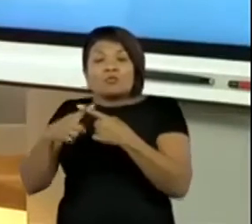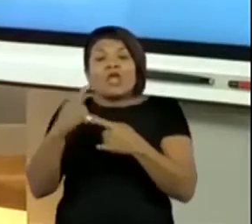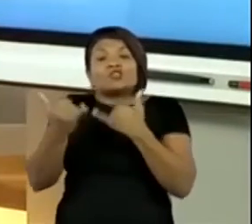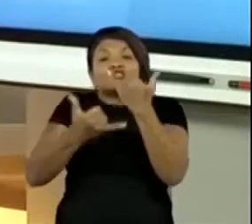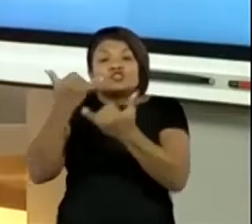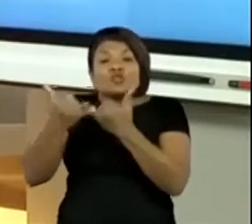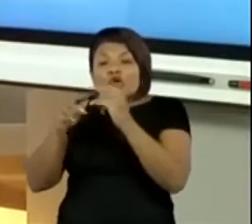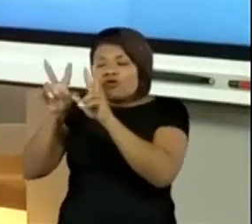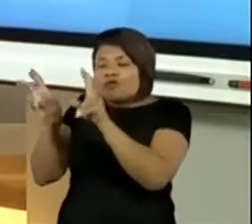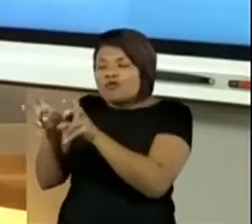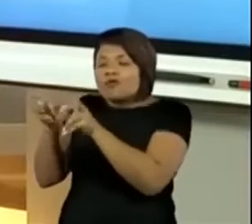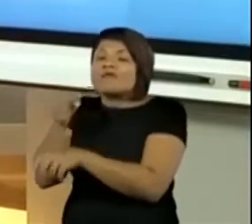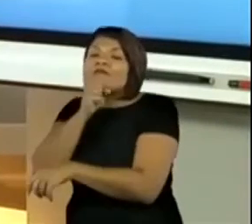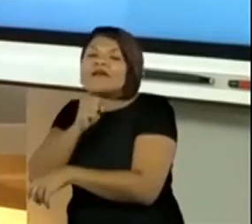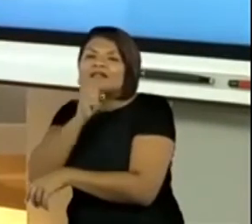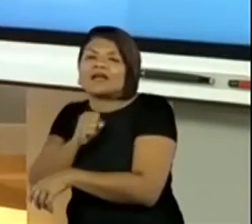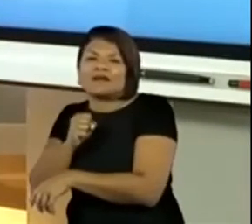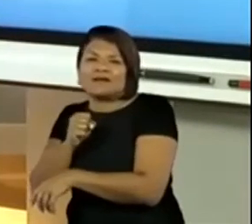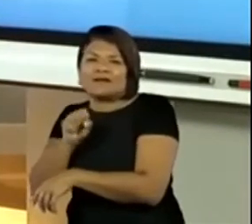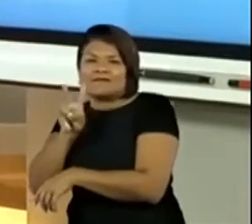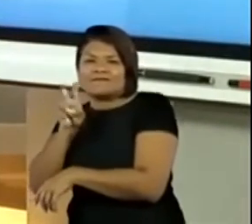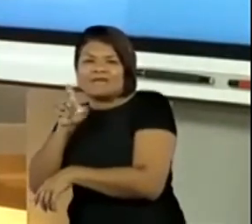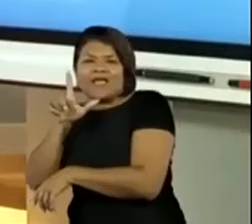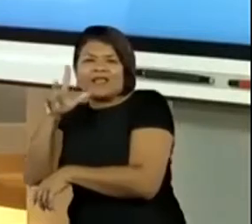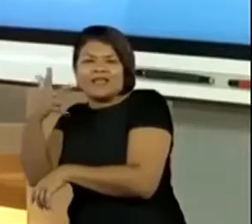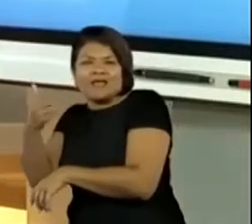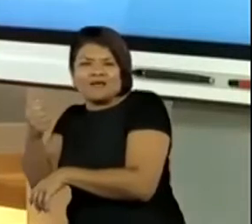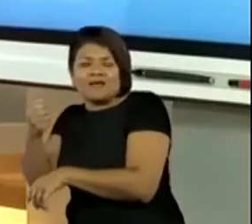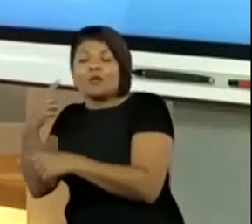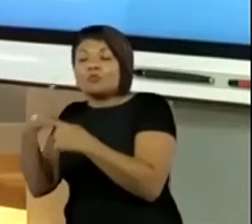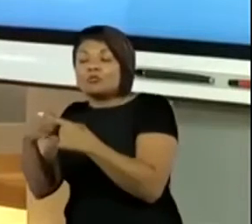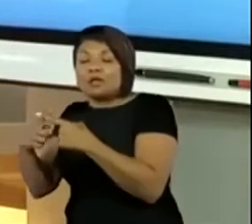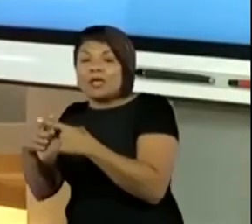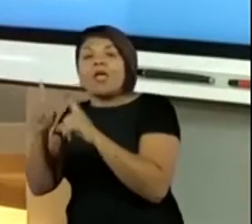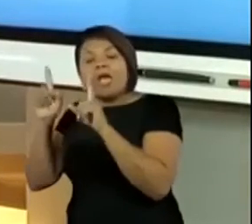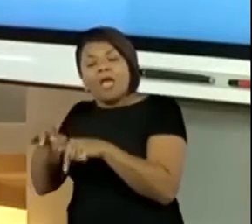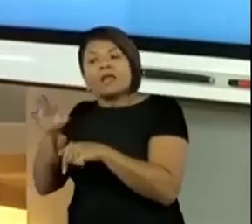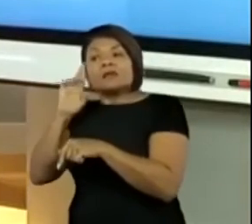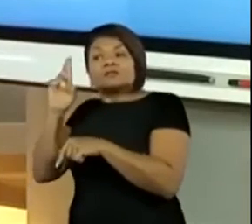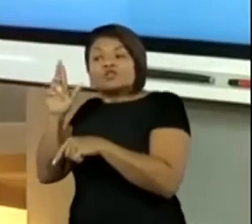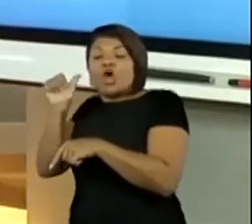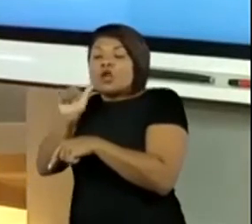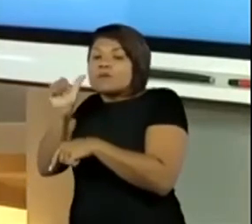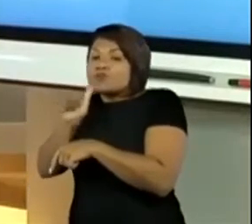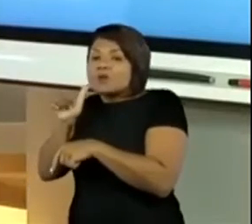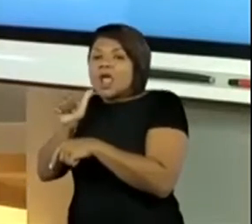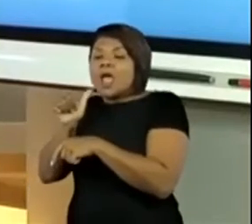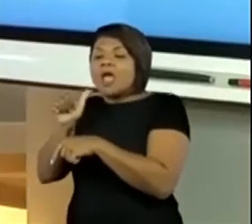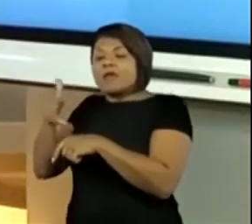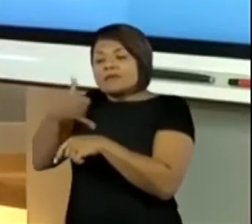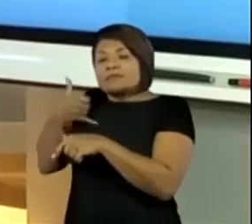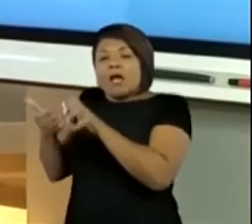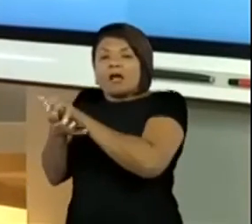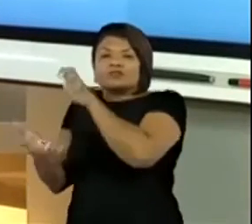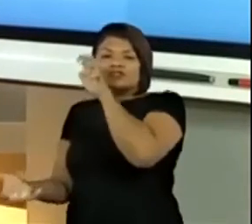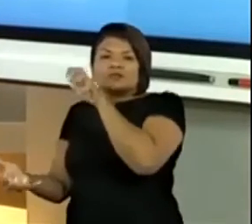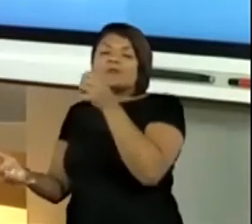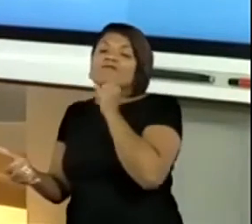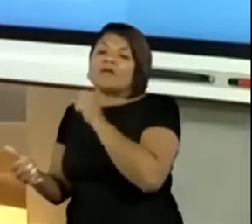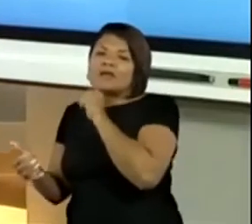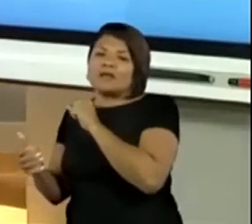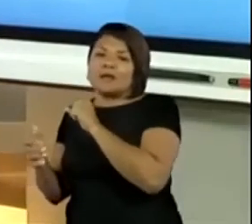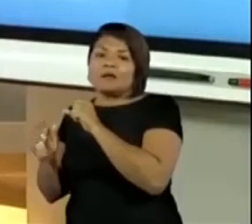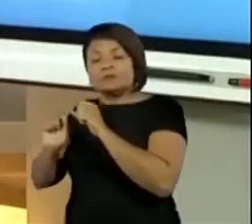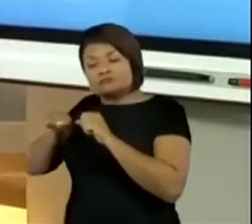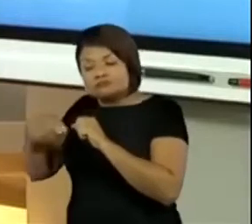senhoras de idade, as idosas, que faziam esse jogo. Então, por isso, recebeu o nome de jogo da